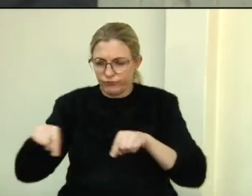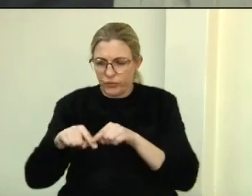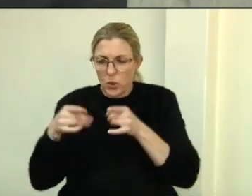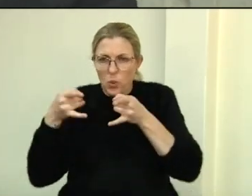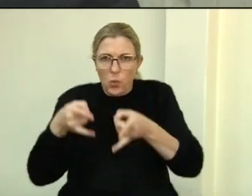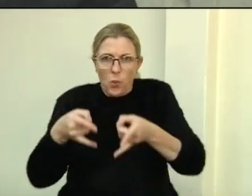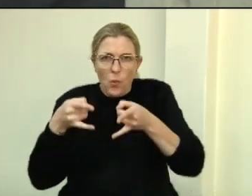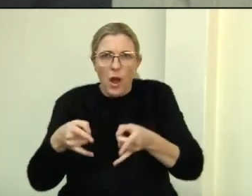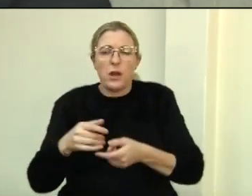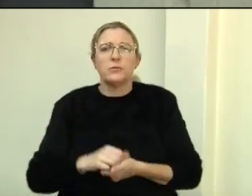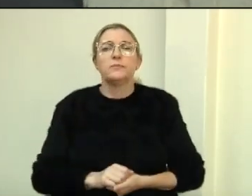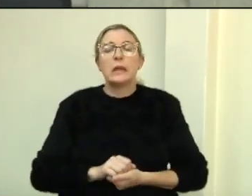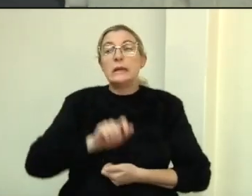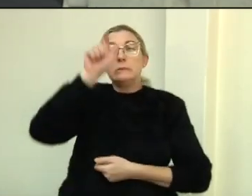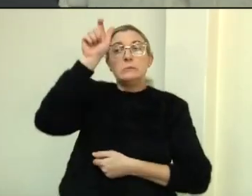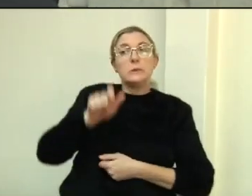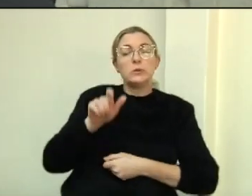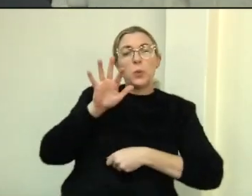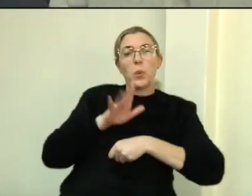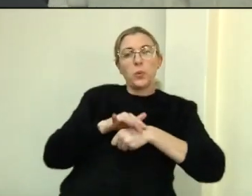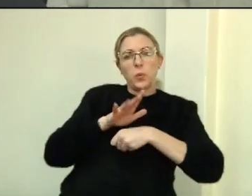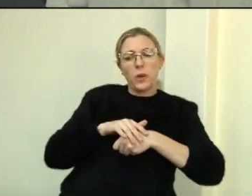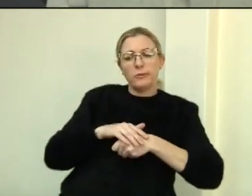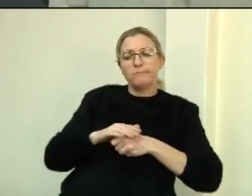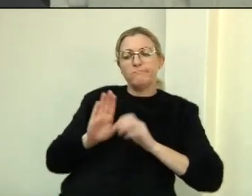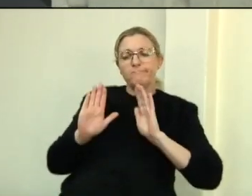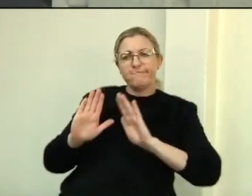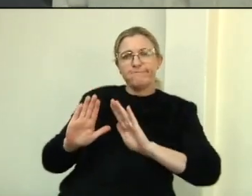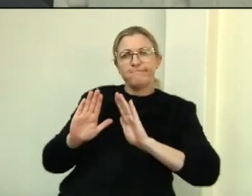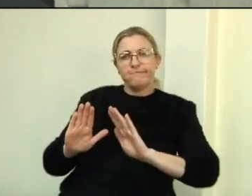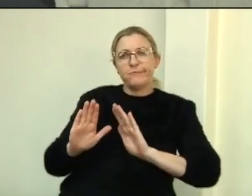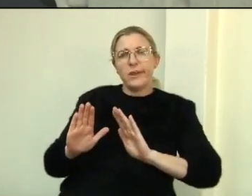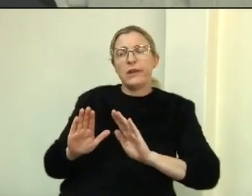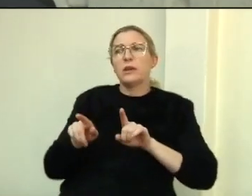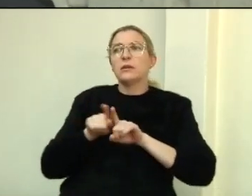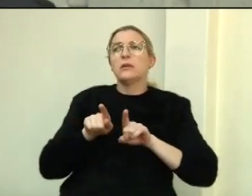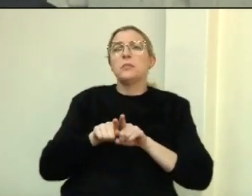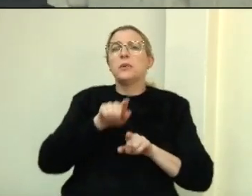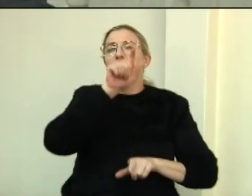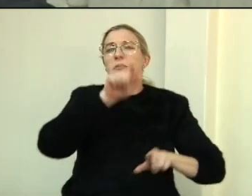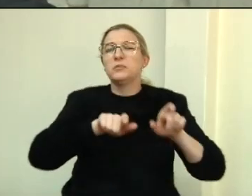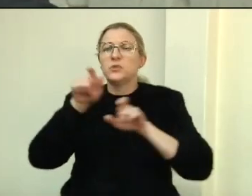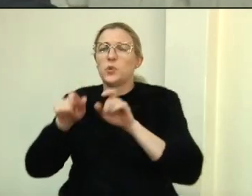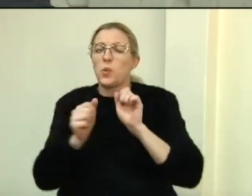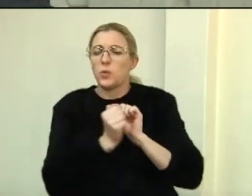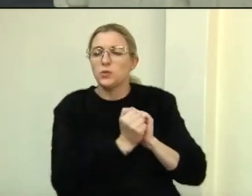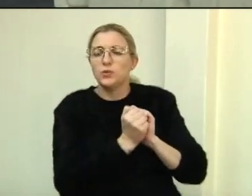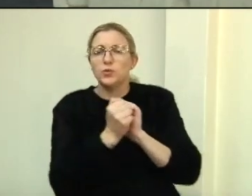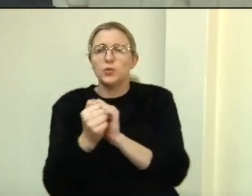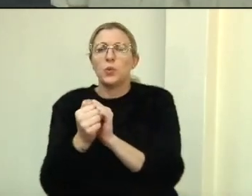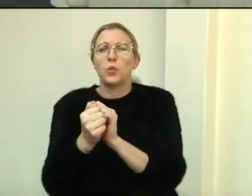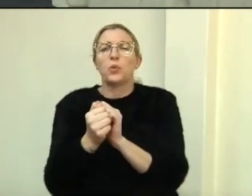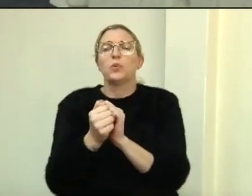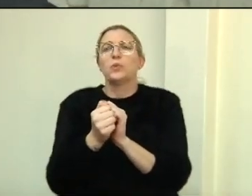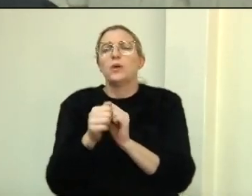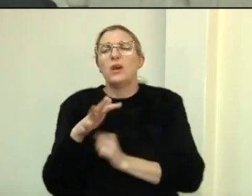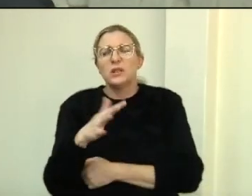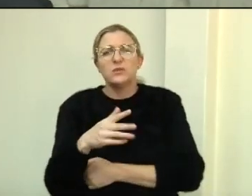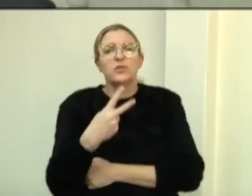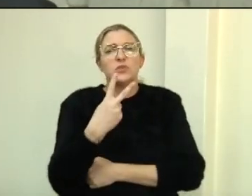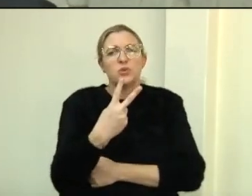familiares hoje dentro do hospital, né, vereador Roni, passa a noite, muitas vezes um dia, dois dias, às vezes semanas dentro do hospital,